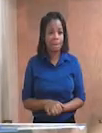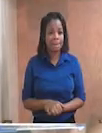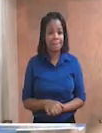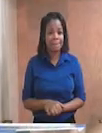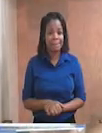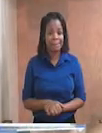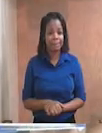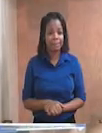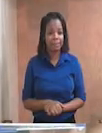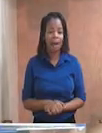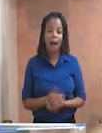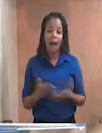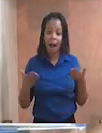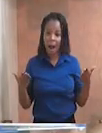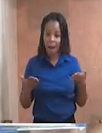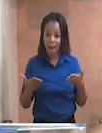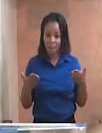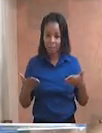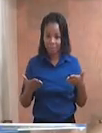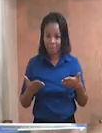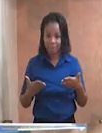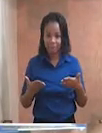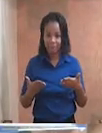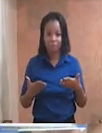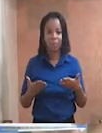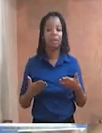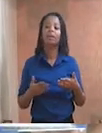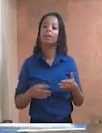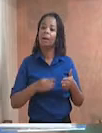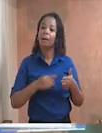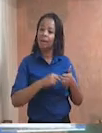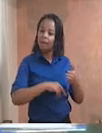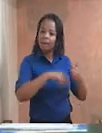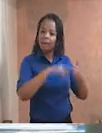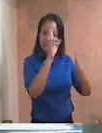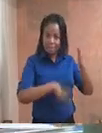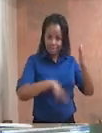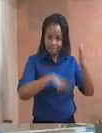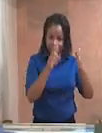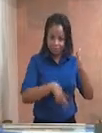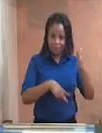Neste momento, vou realizar a leitura do expediente de hoje.